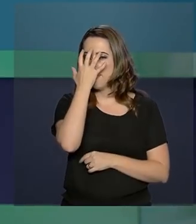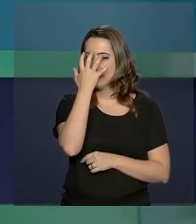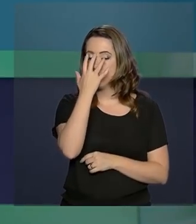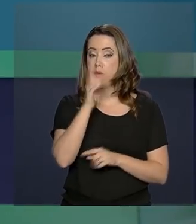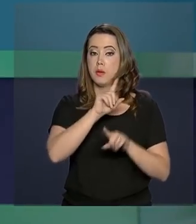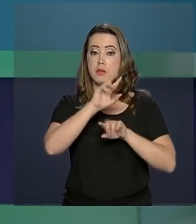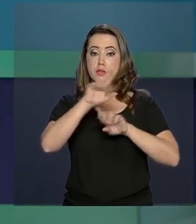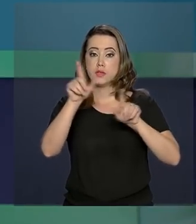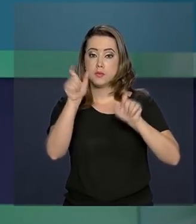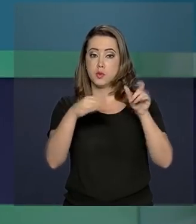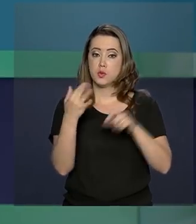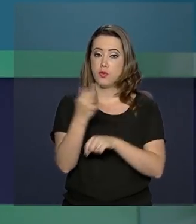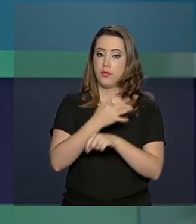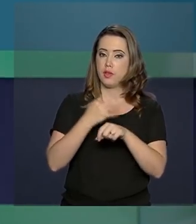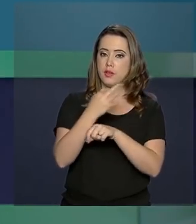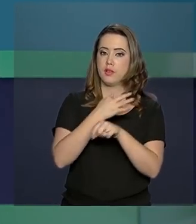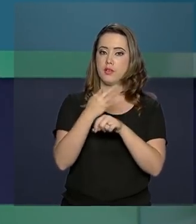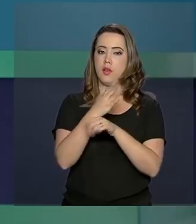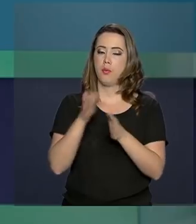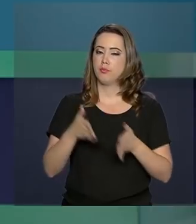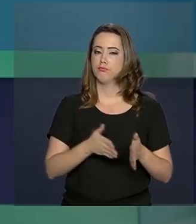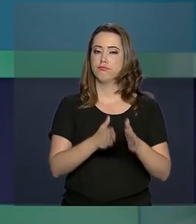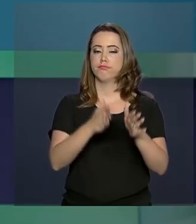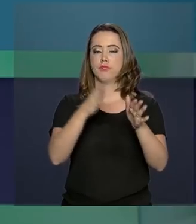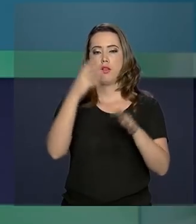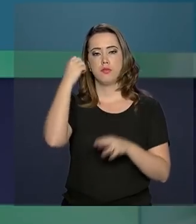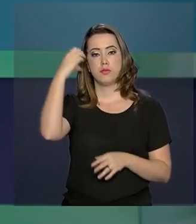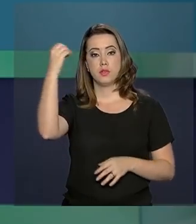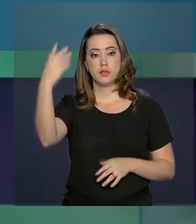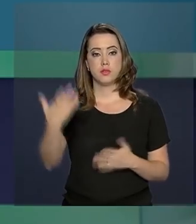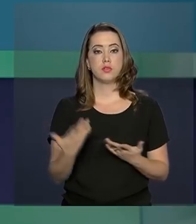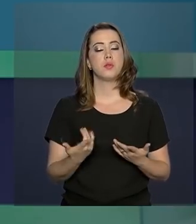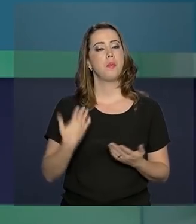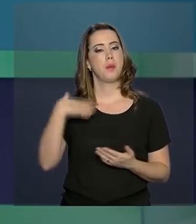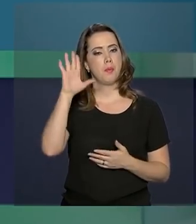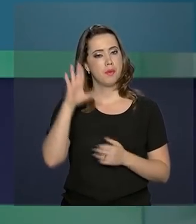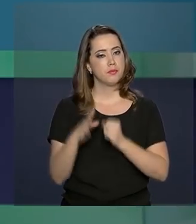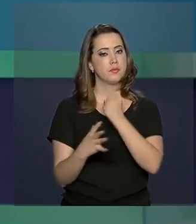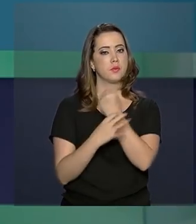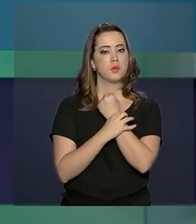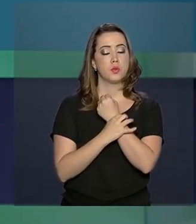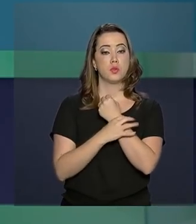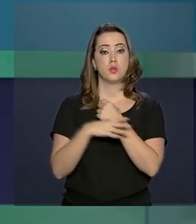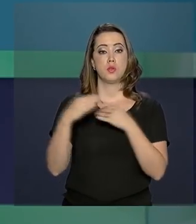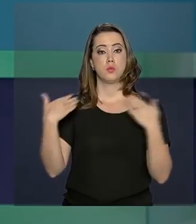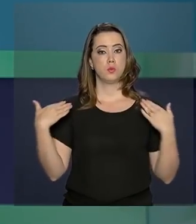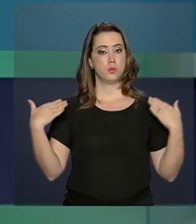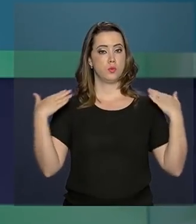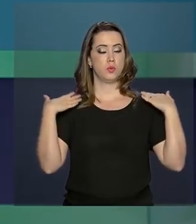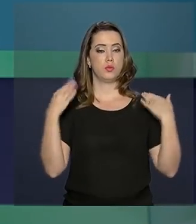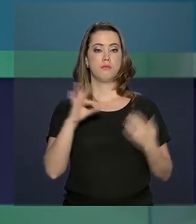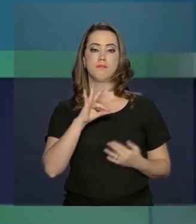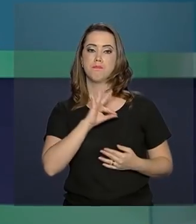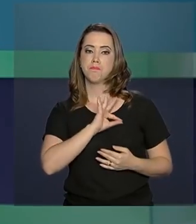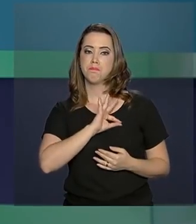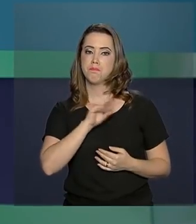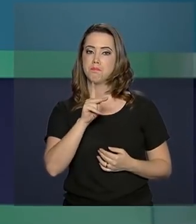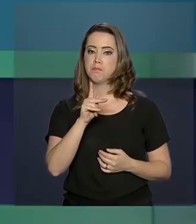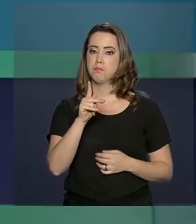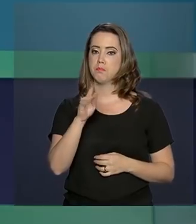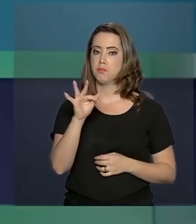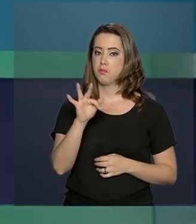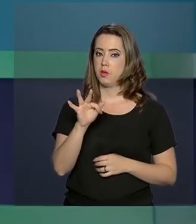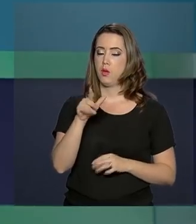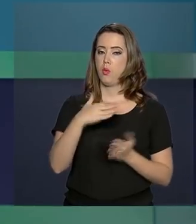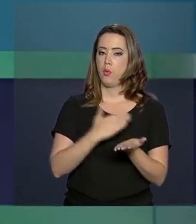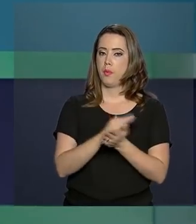gente aproveita o feriado para pegar a estrada. E para garantir mais segurança aos condutores, a Polícia Rodoviária Federal